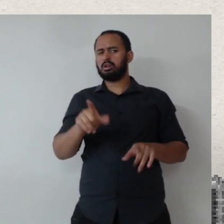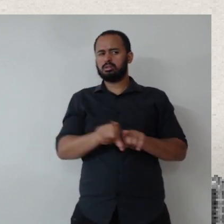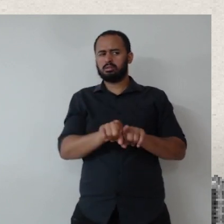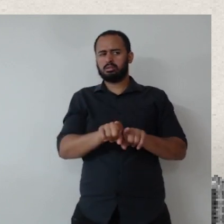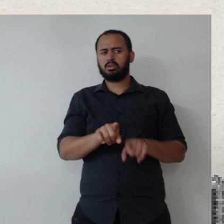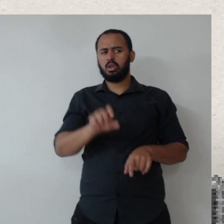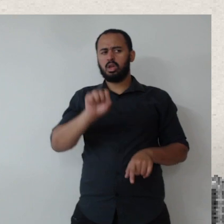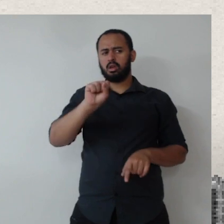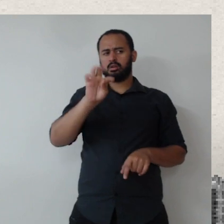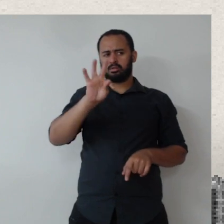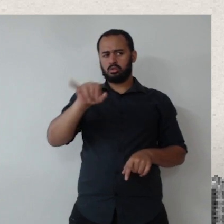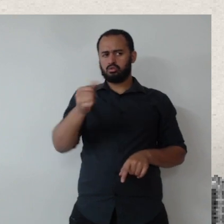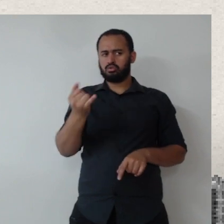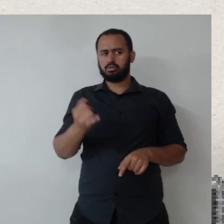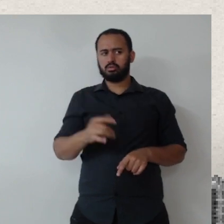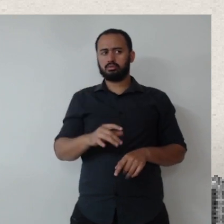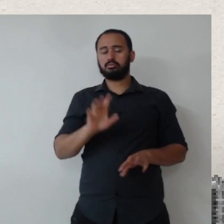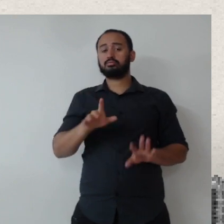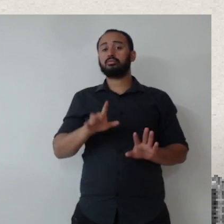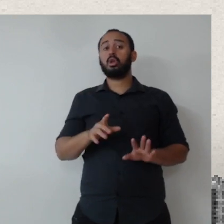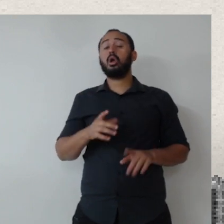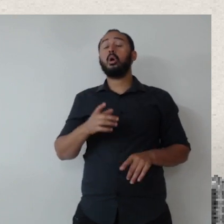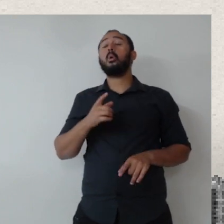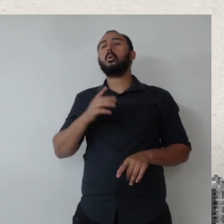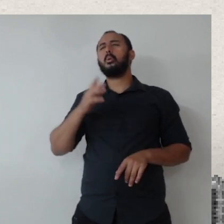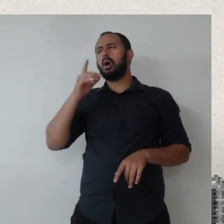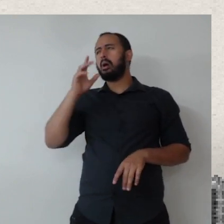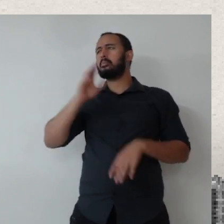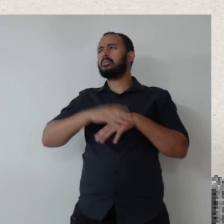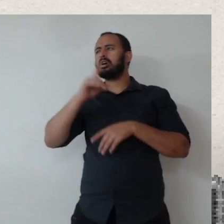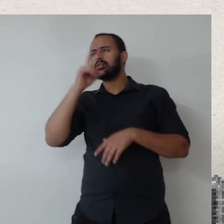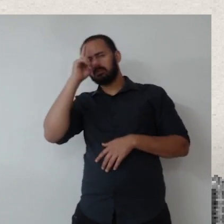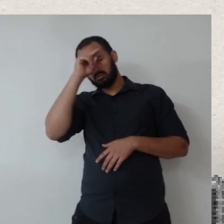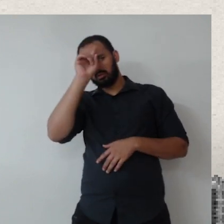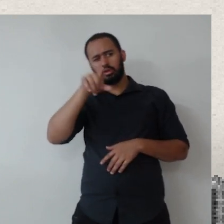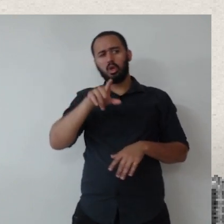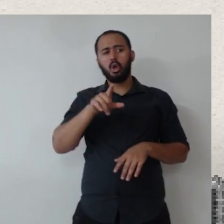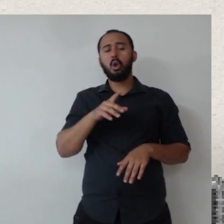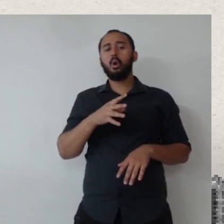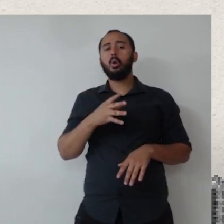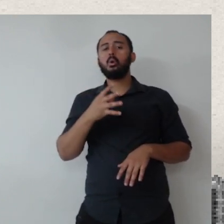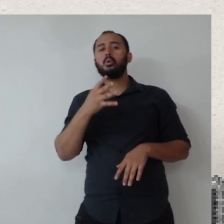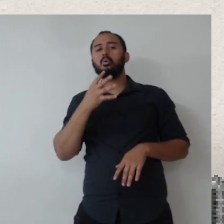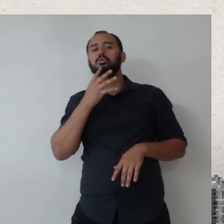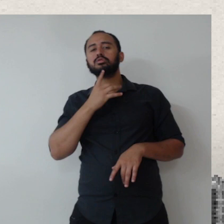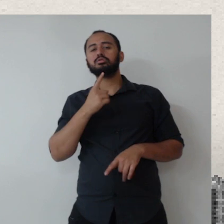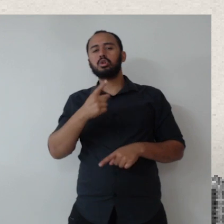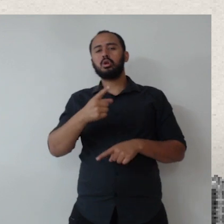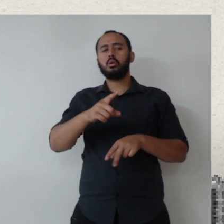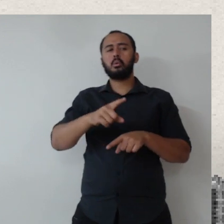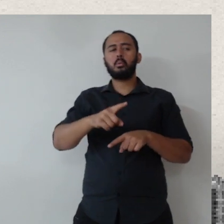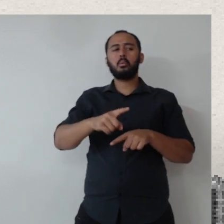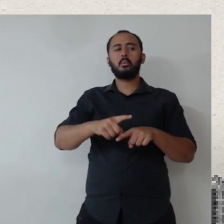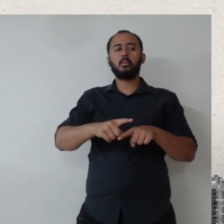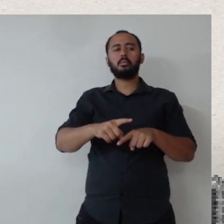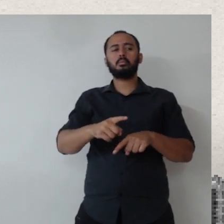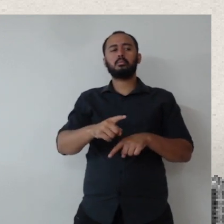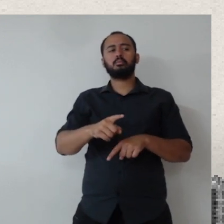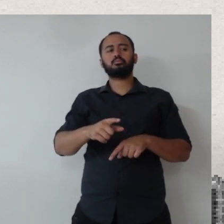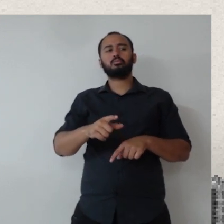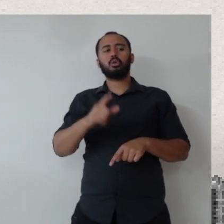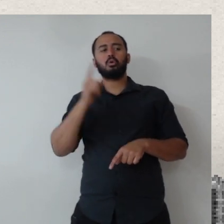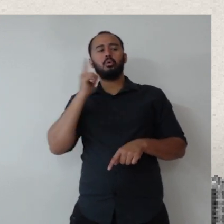Mas, assim, o mais... Eu acho que o grande desafio do ETP é conhecer o mercado. Então, assim, para a gente fazer uma